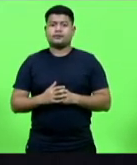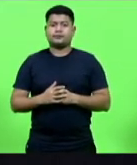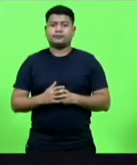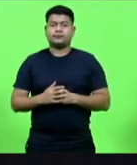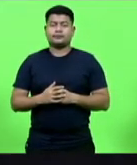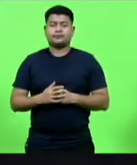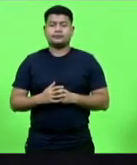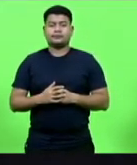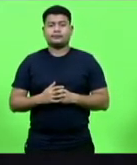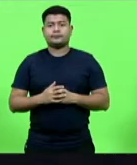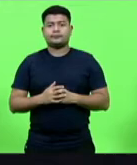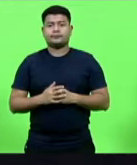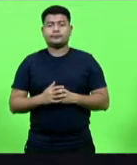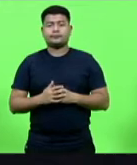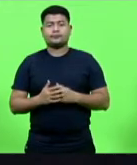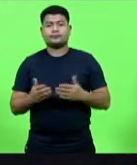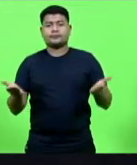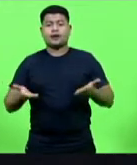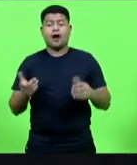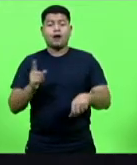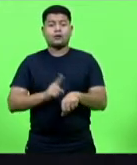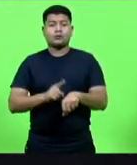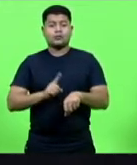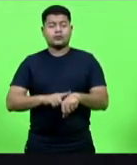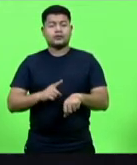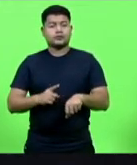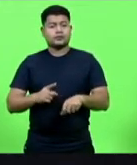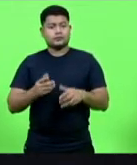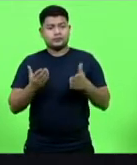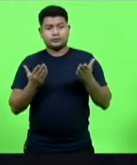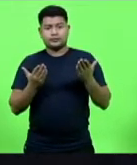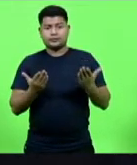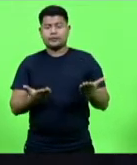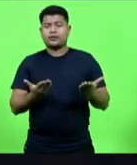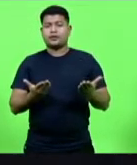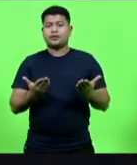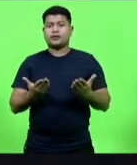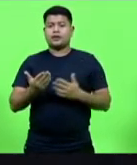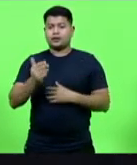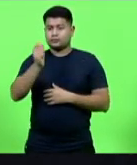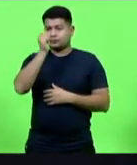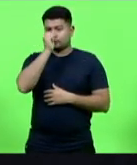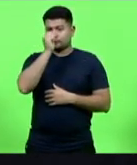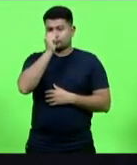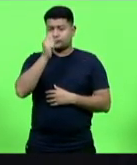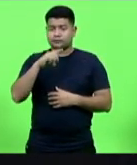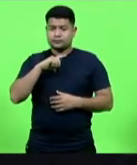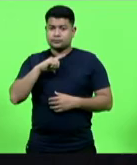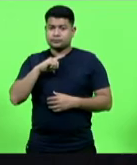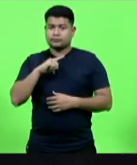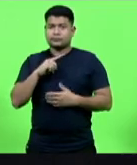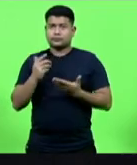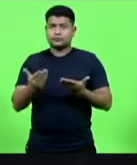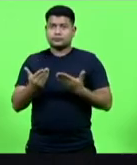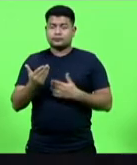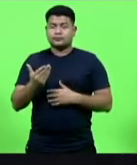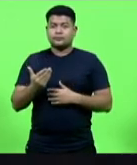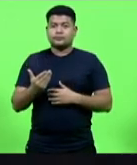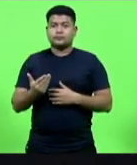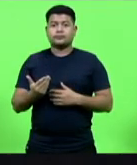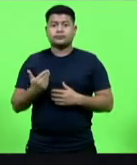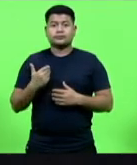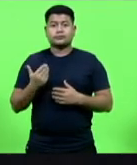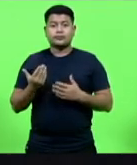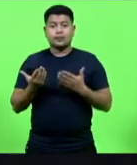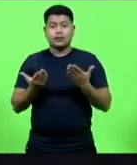e nesse momento que Vossa Excelência tem a oportunidade de vivenciar o ser